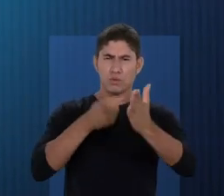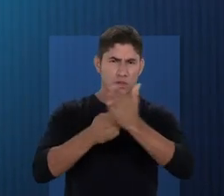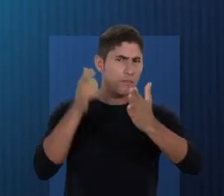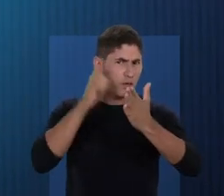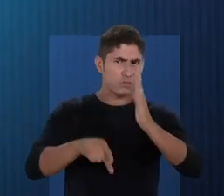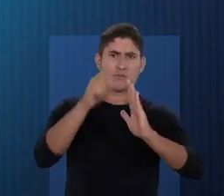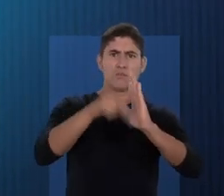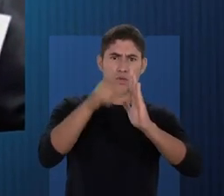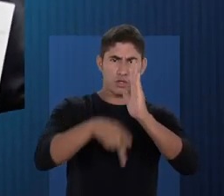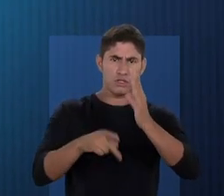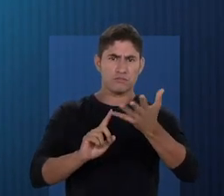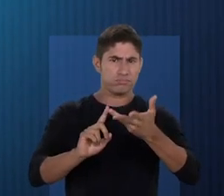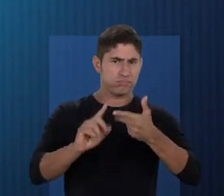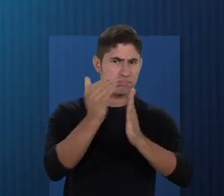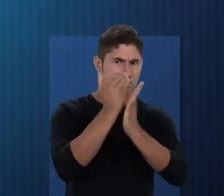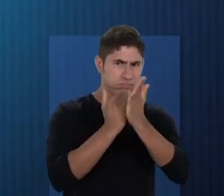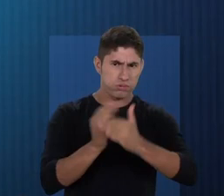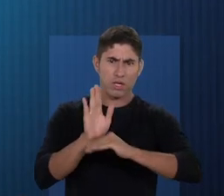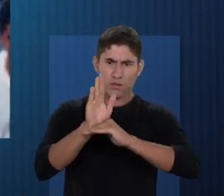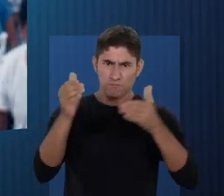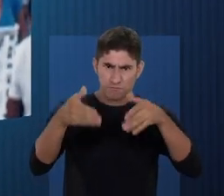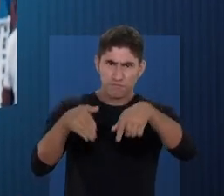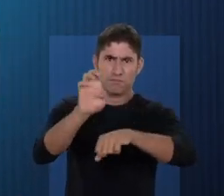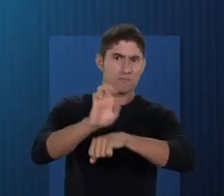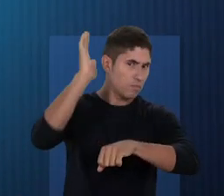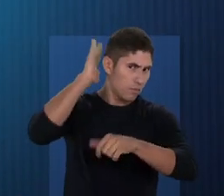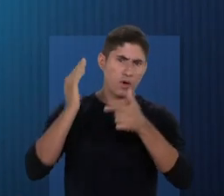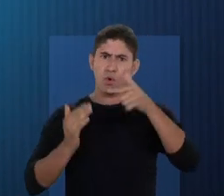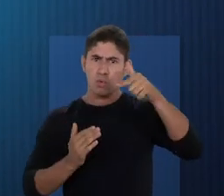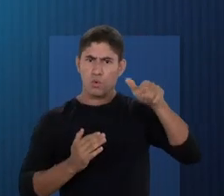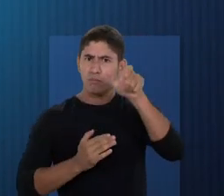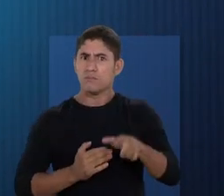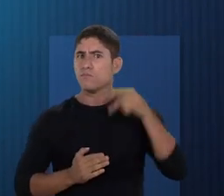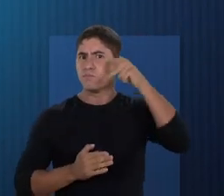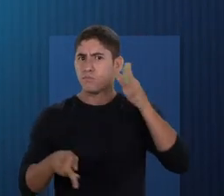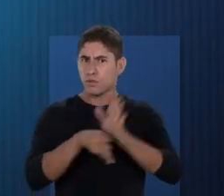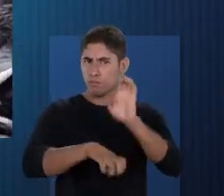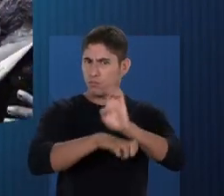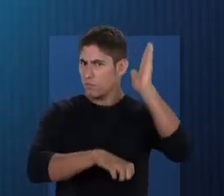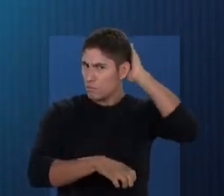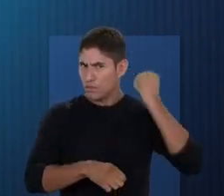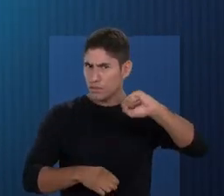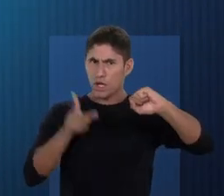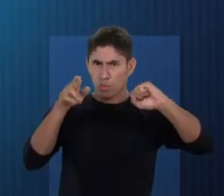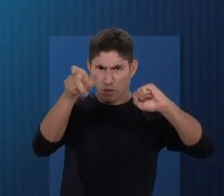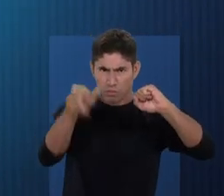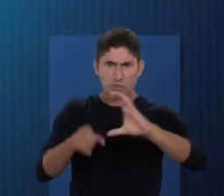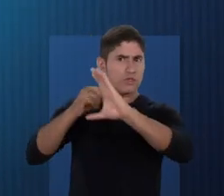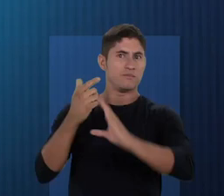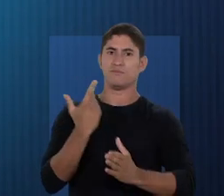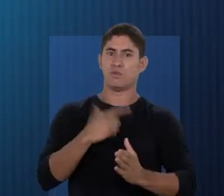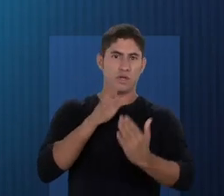projetos e convênios favoráveis ao povo do Pará. Nenhum outro político paraense defende tanto o Pará quanto o Jader,